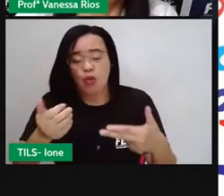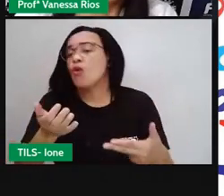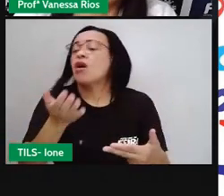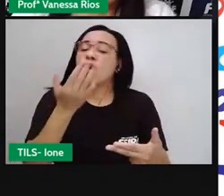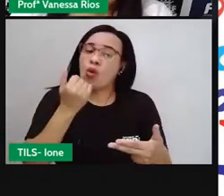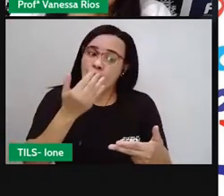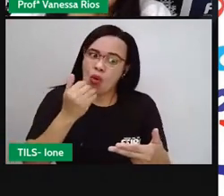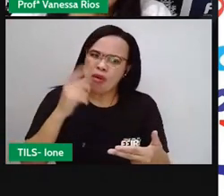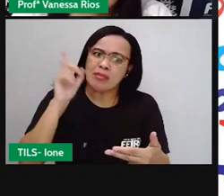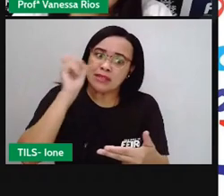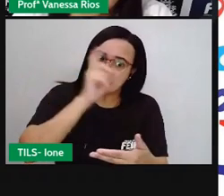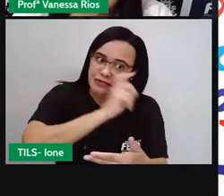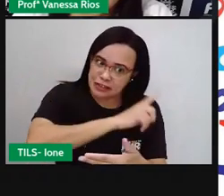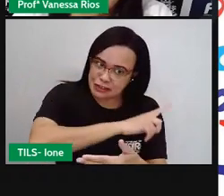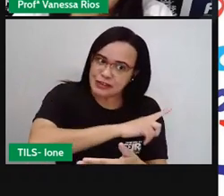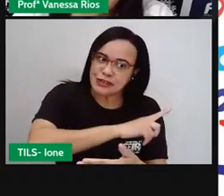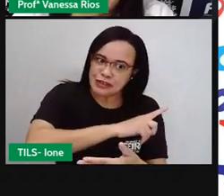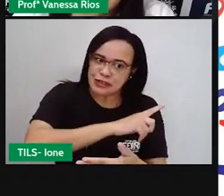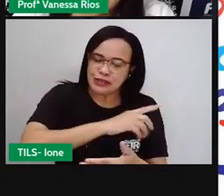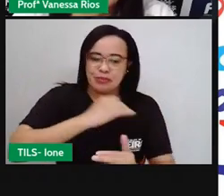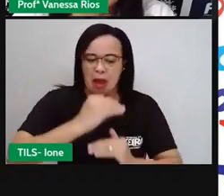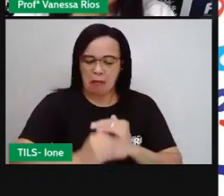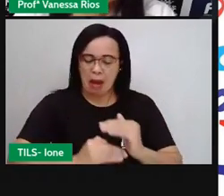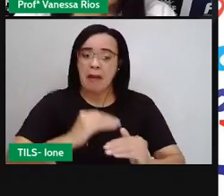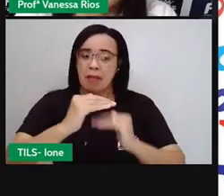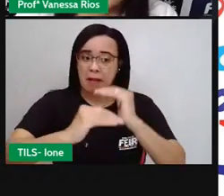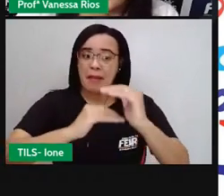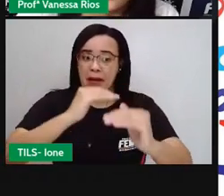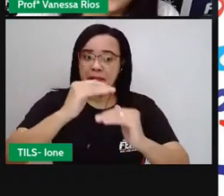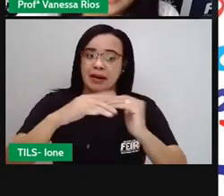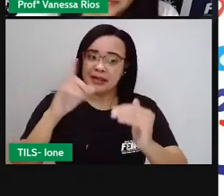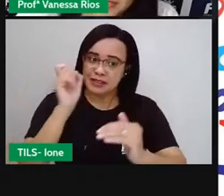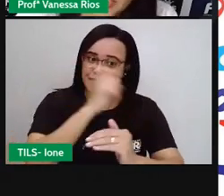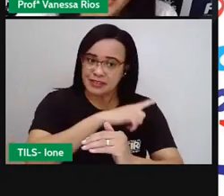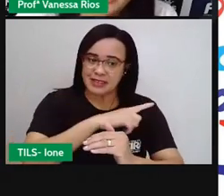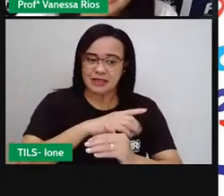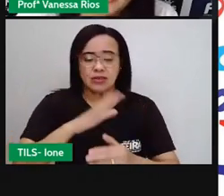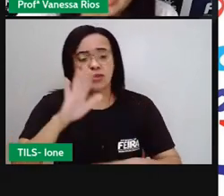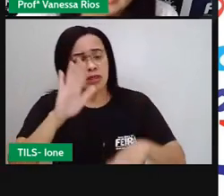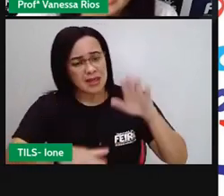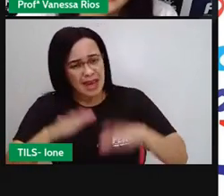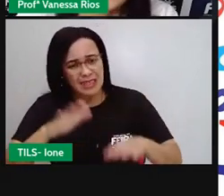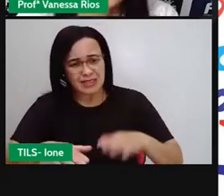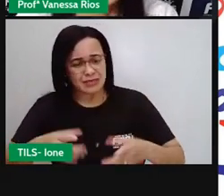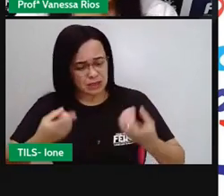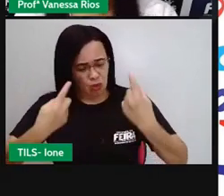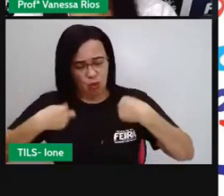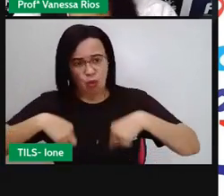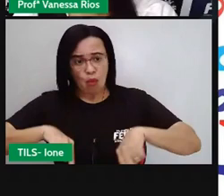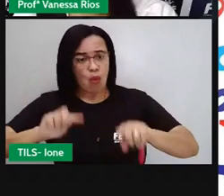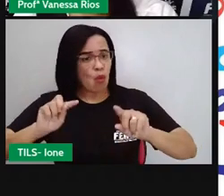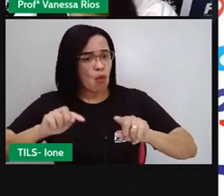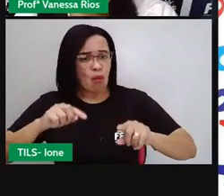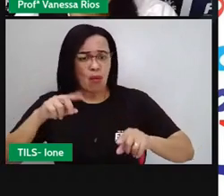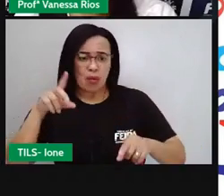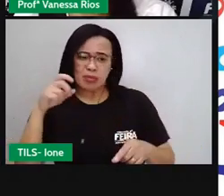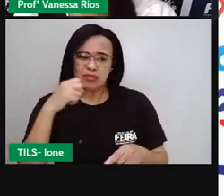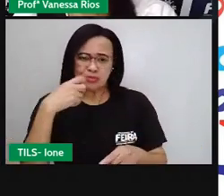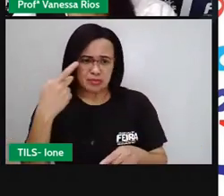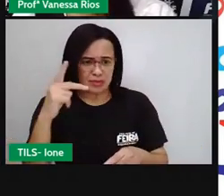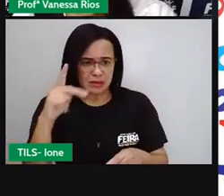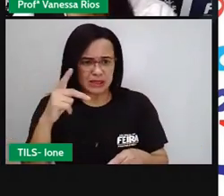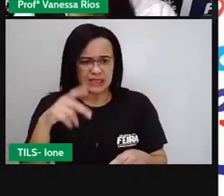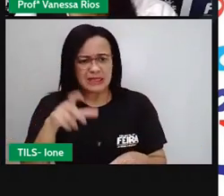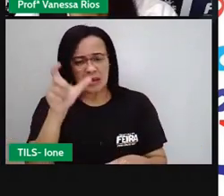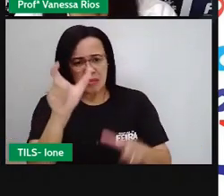todo esse processo de digestão. E às vezes o próprio corpo da pessoa também, né? Num dia está fazendo esse processo